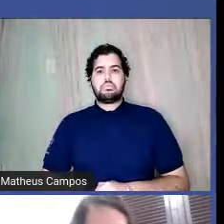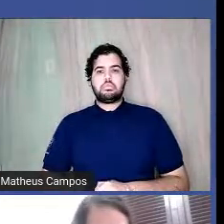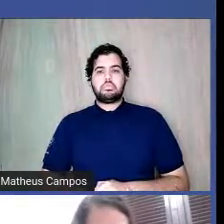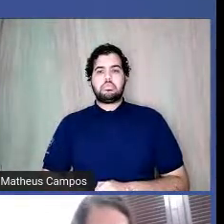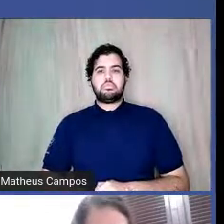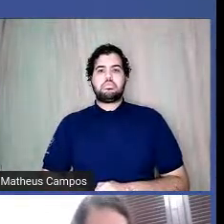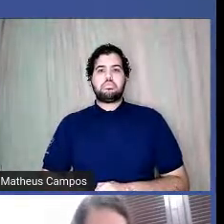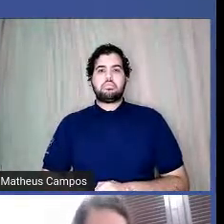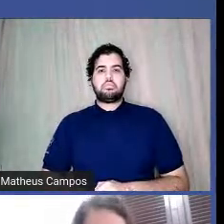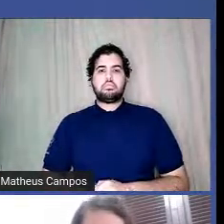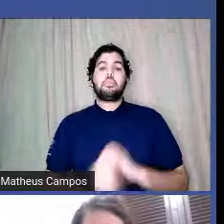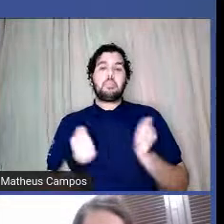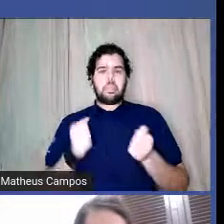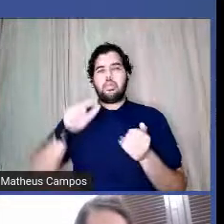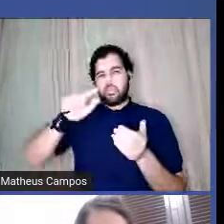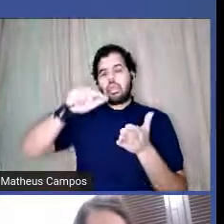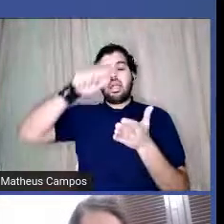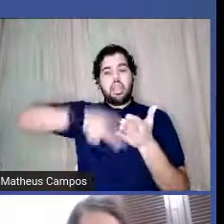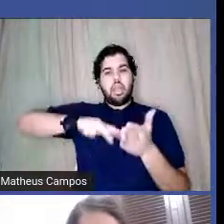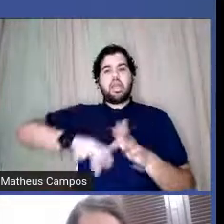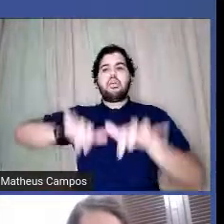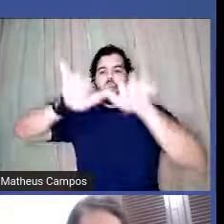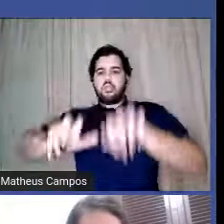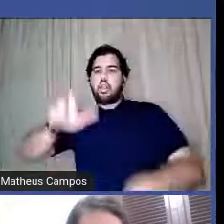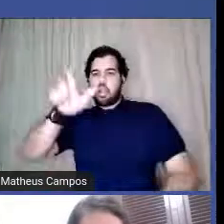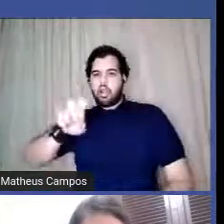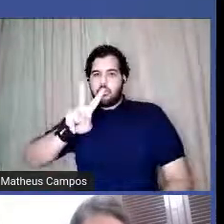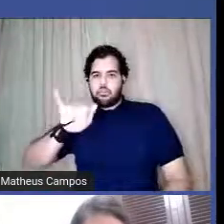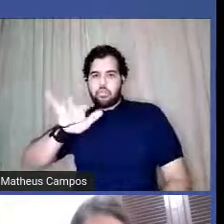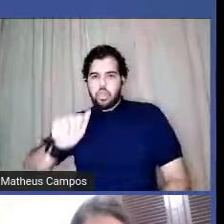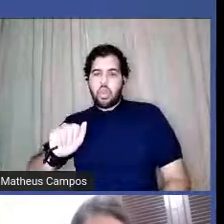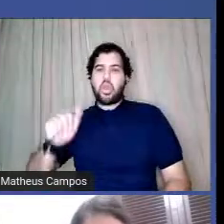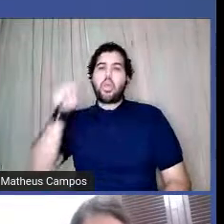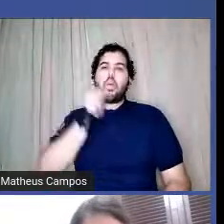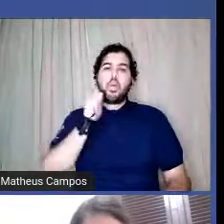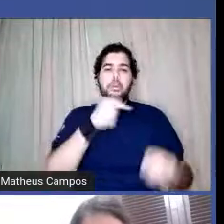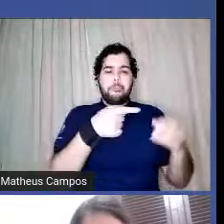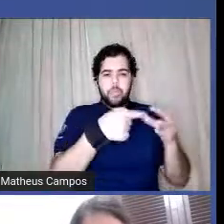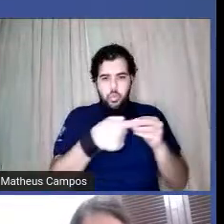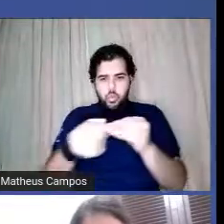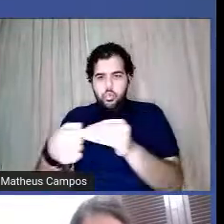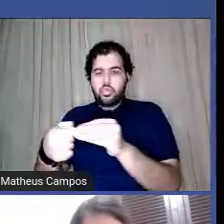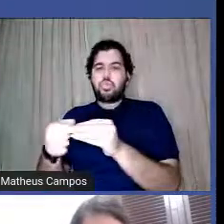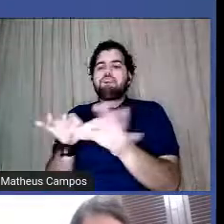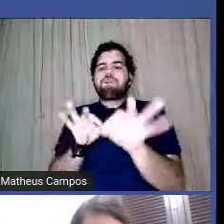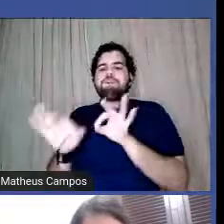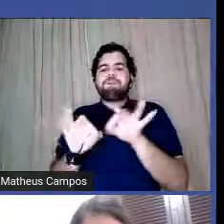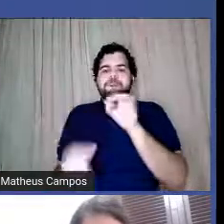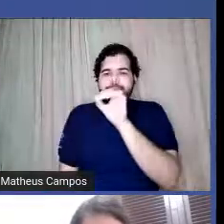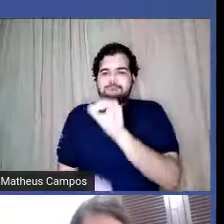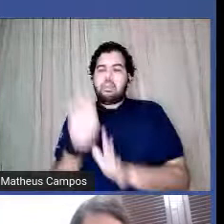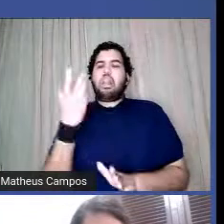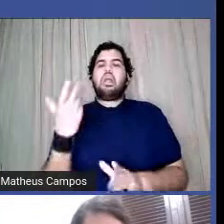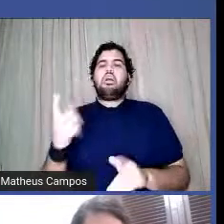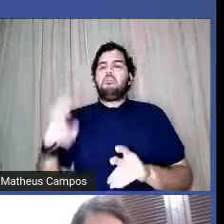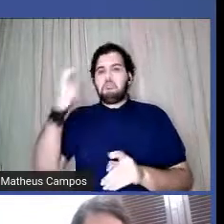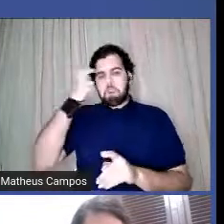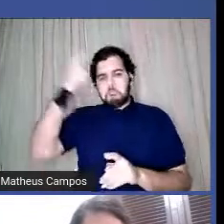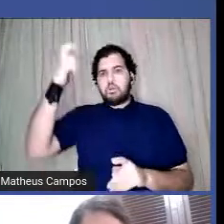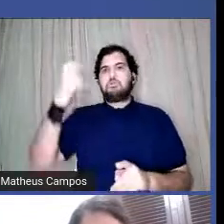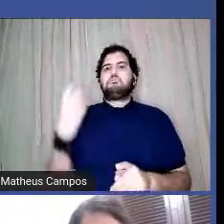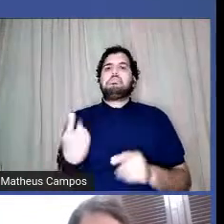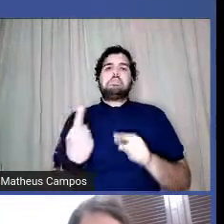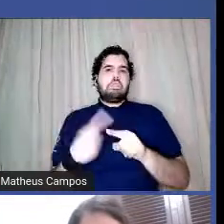Estava lendo o comentário da Vivi, né, que as mulheres da periferia estão se organizando, fazendo acontecer saberes e se organizando para,